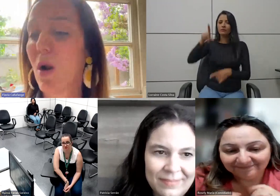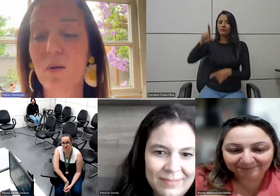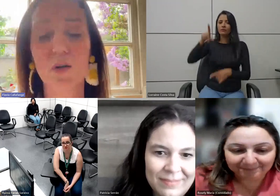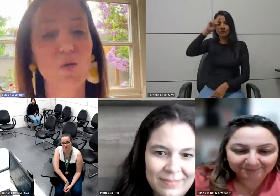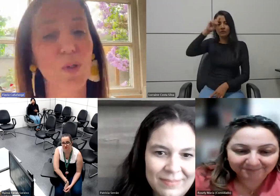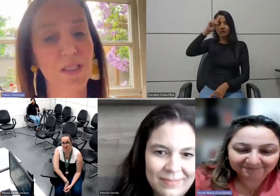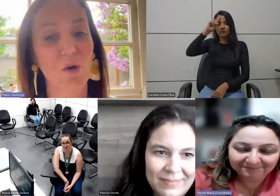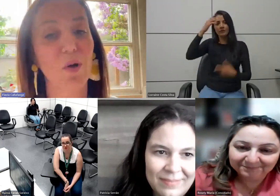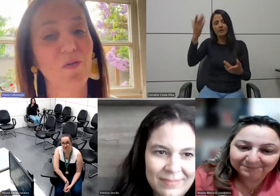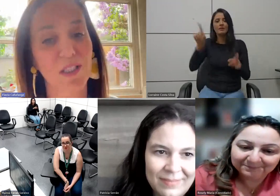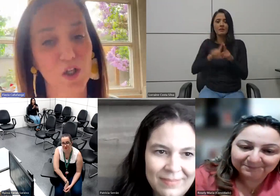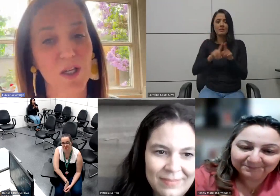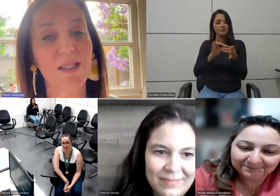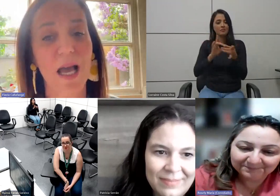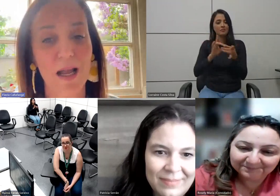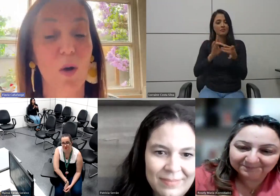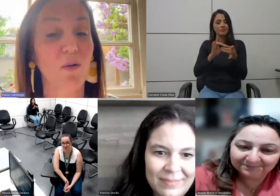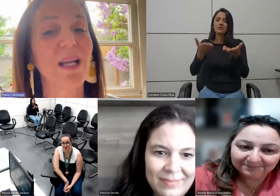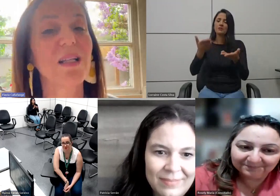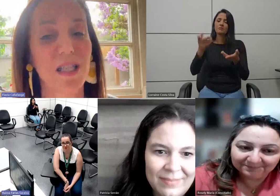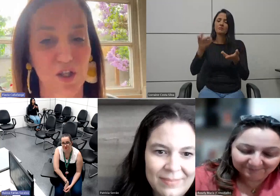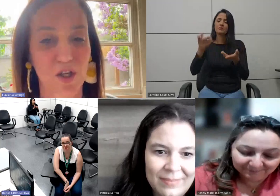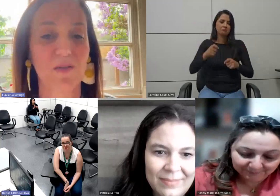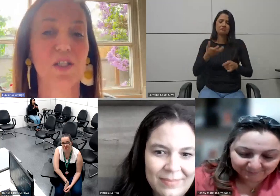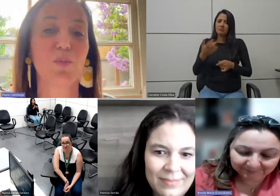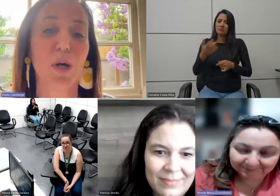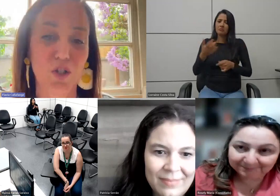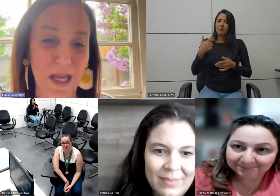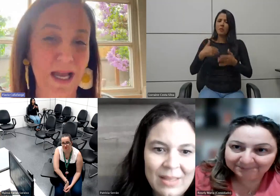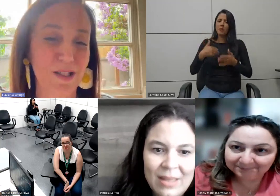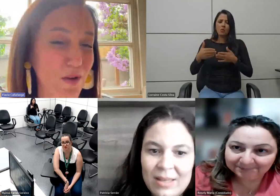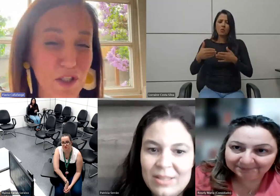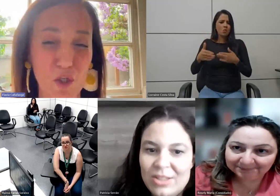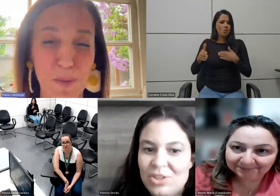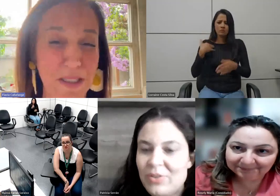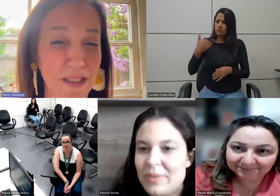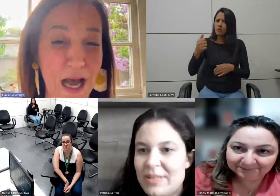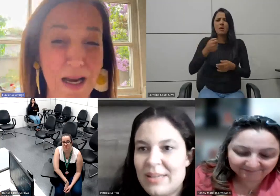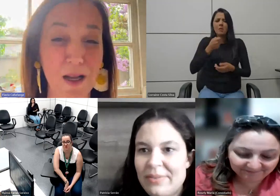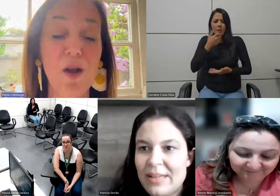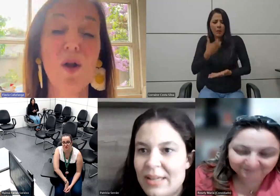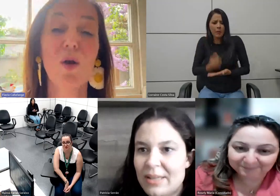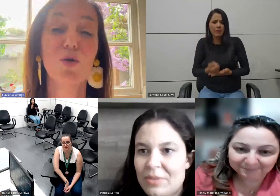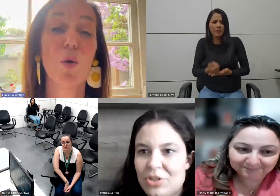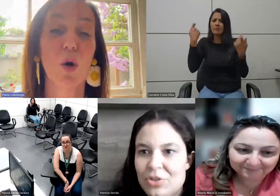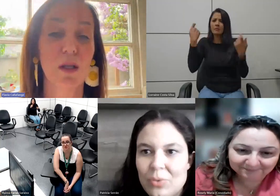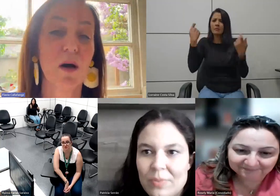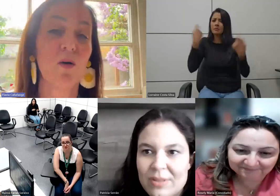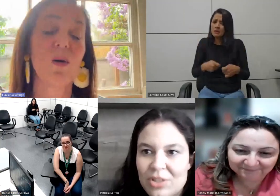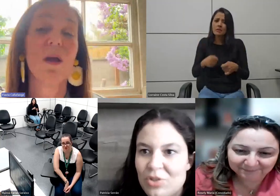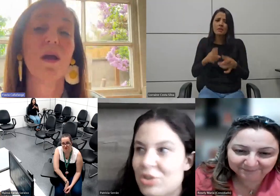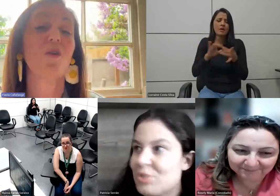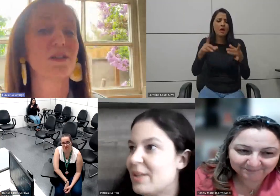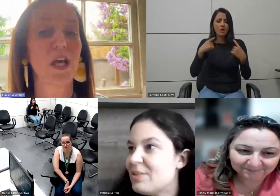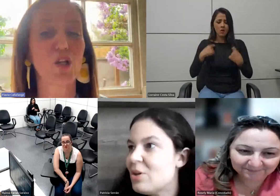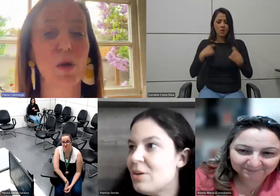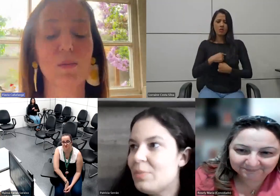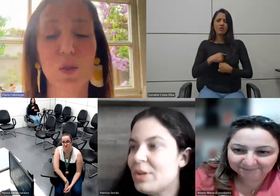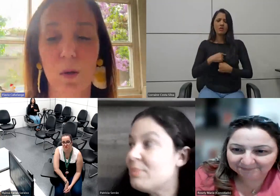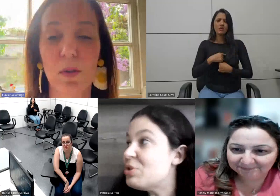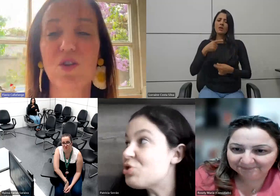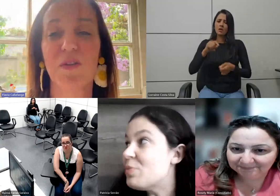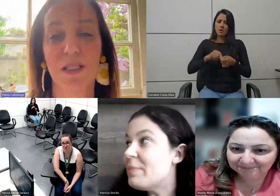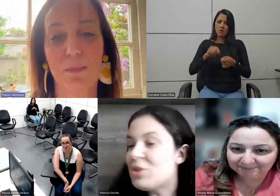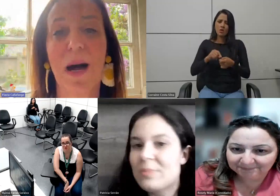também me coloco à disposição para o que vocês quiserem qualquer iniciativa esses podcasts o que vocês precisarem do cordão eu faço